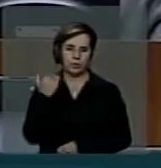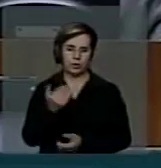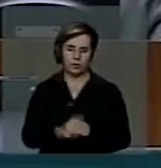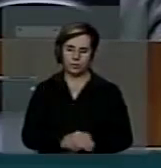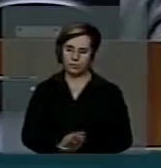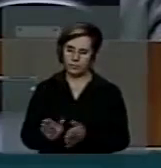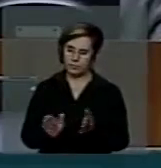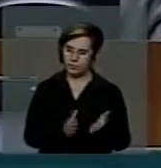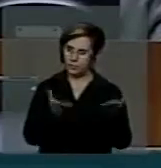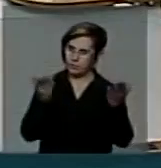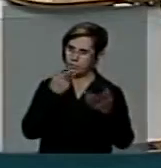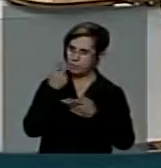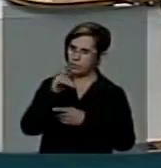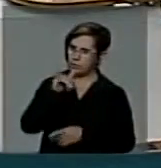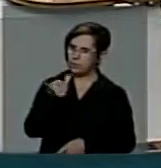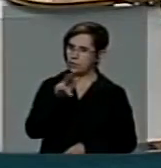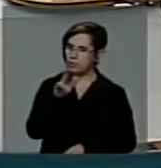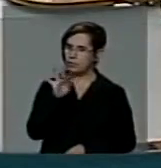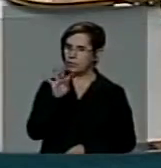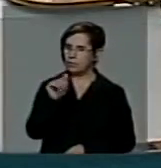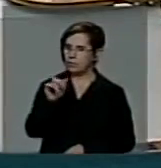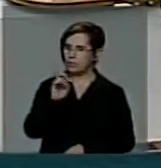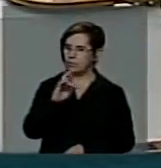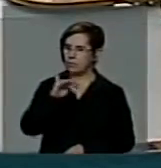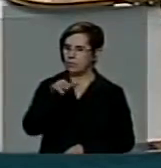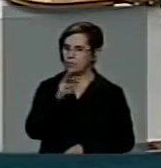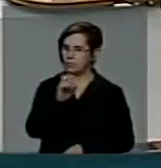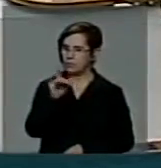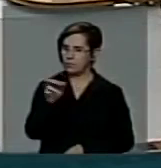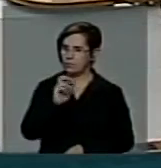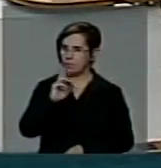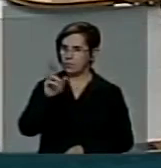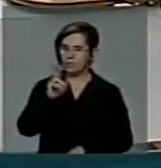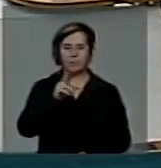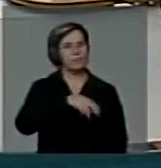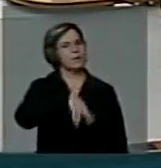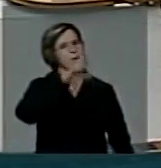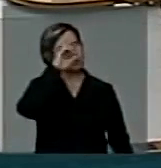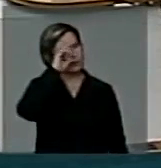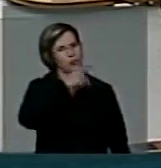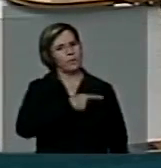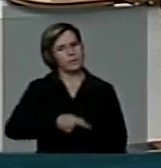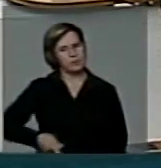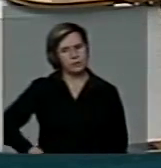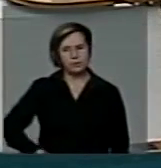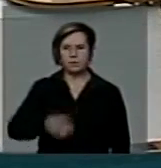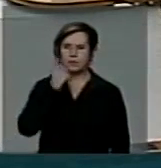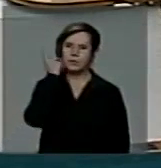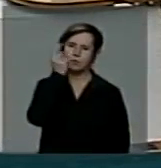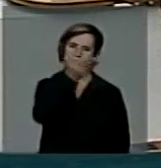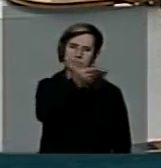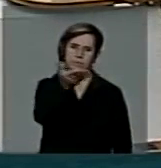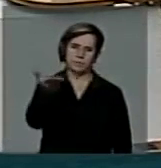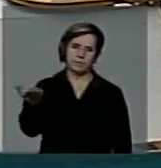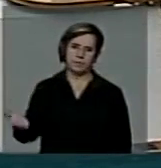Jutaí Júnior, Sr. Presidente, Deputado Luiz Couto, Sras. e Srs. Deputados.